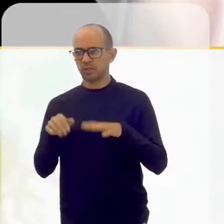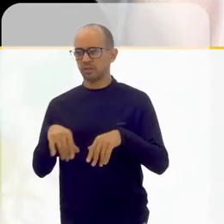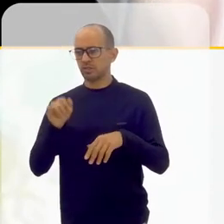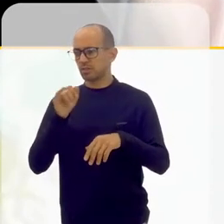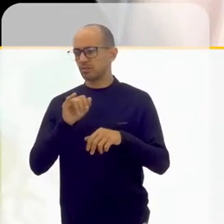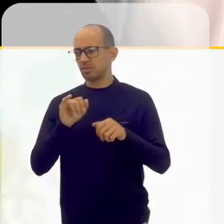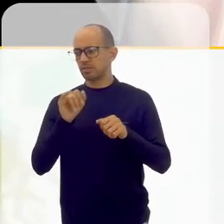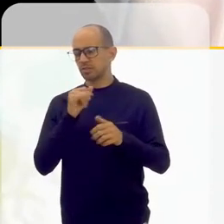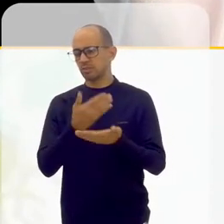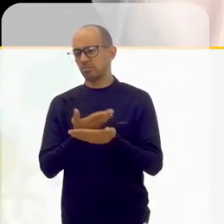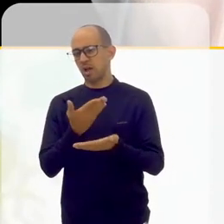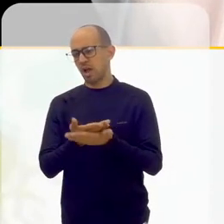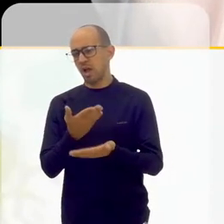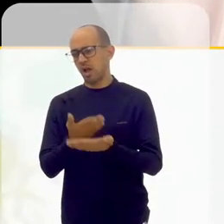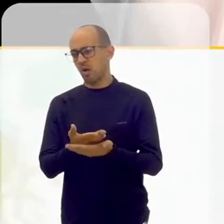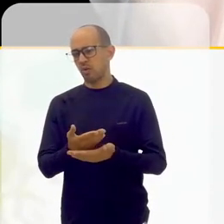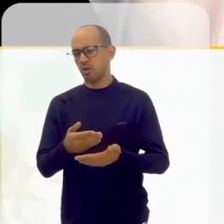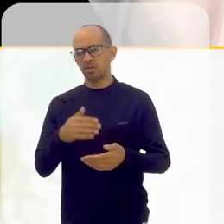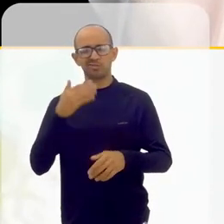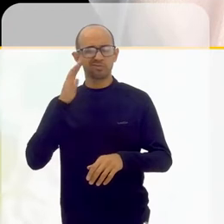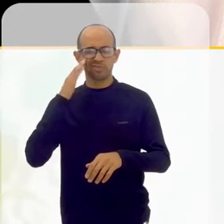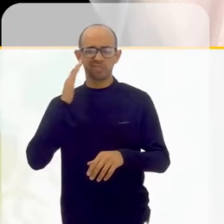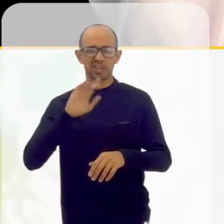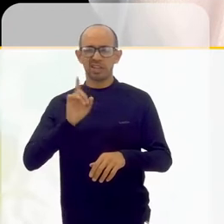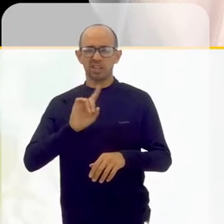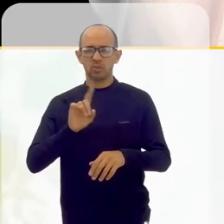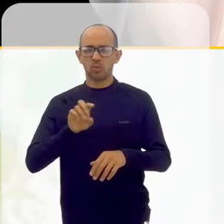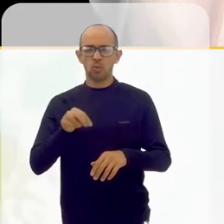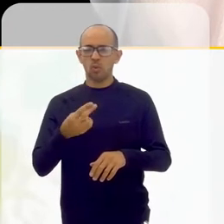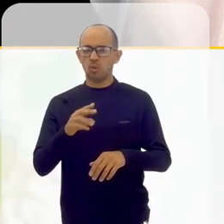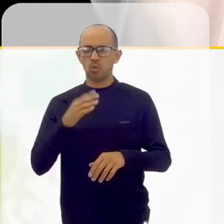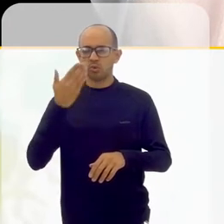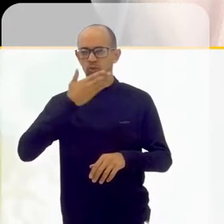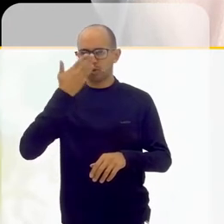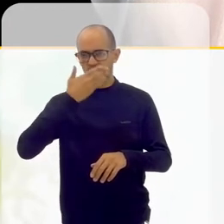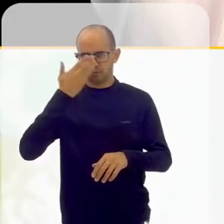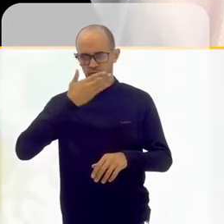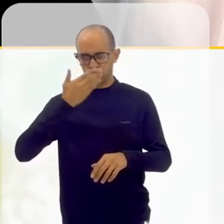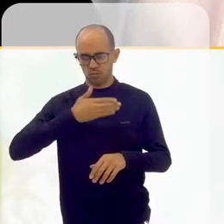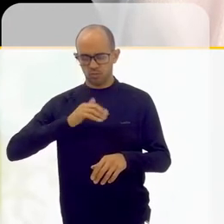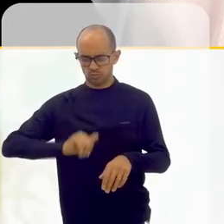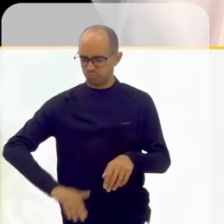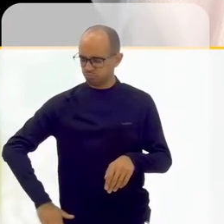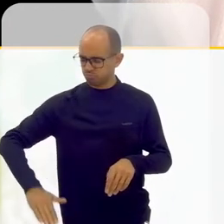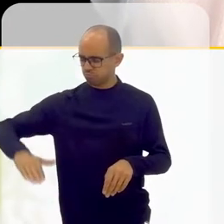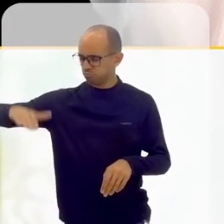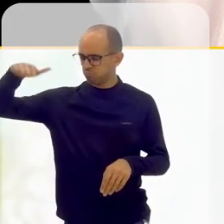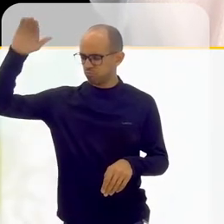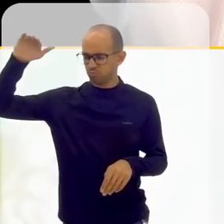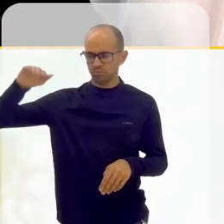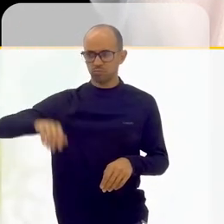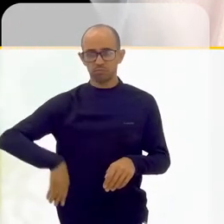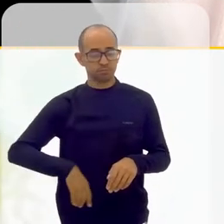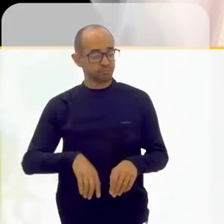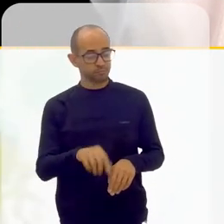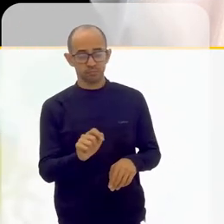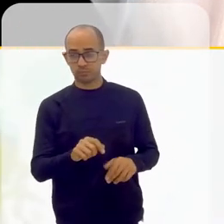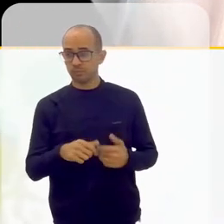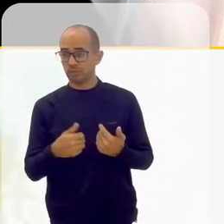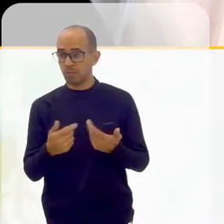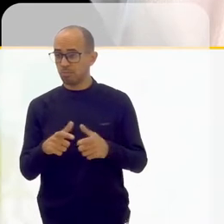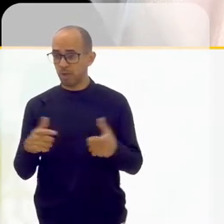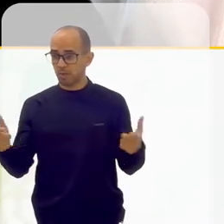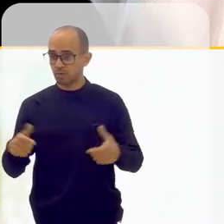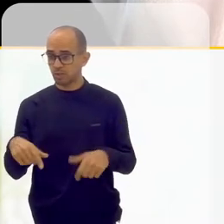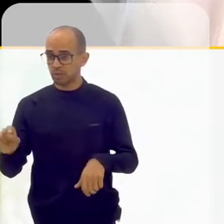está fazendo uma aula de alguma coisa que não teve ou não viu dentro dessa realidade e não Uma vida inteira. Isso,